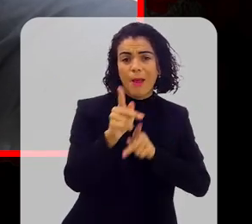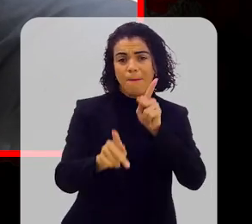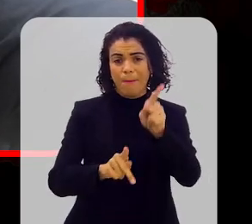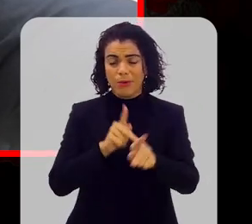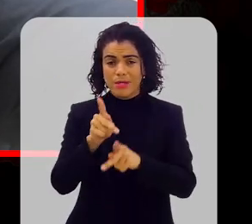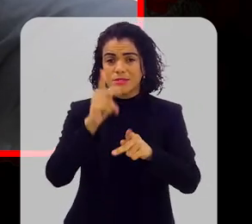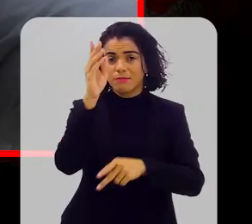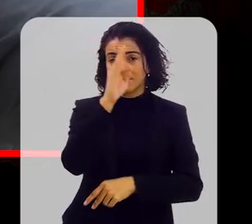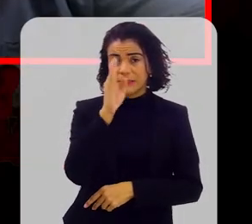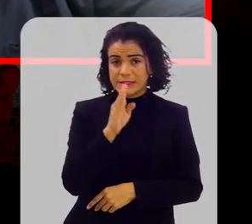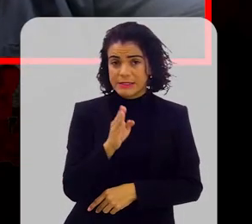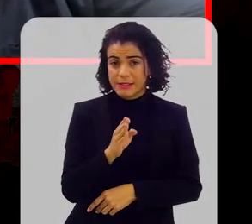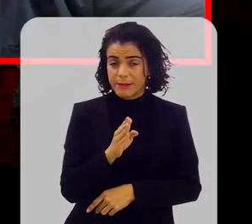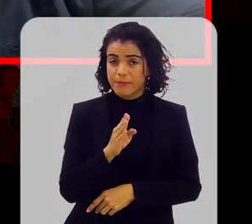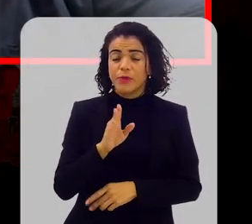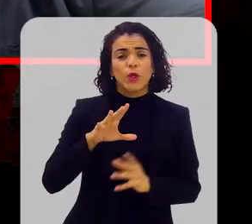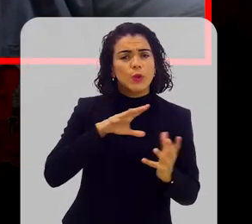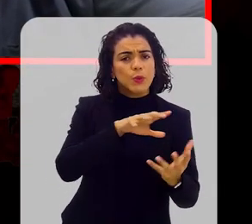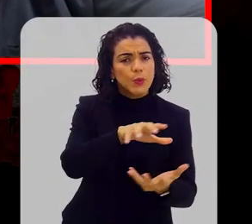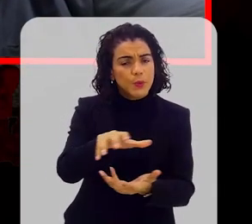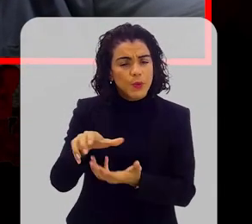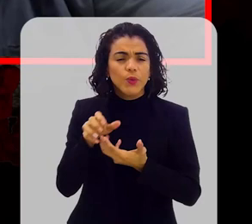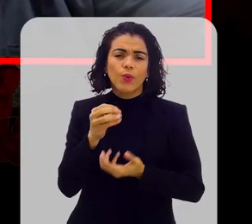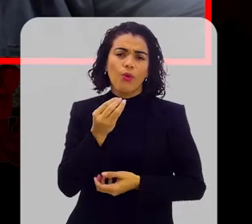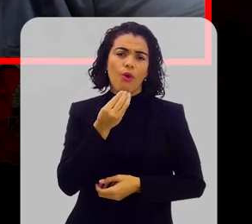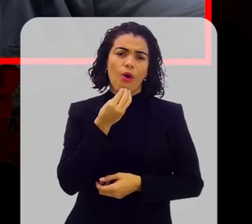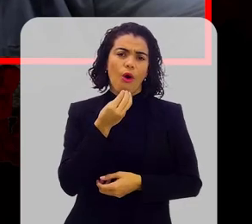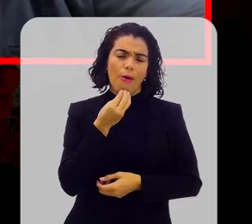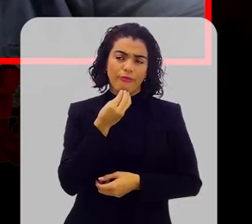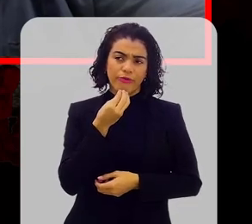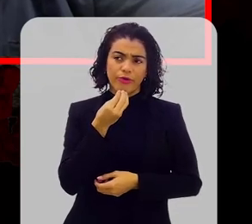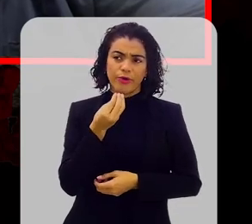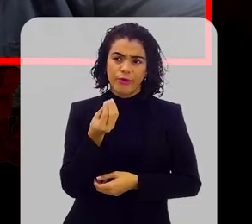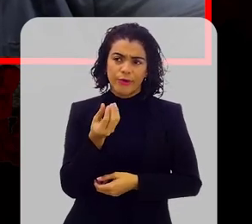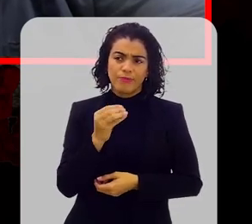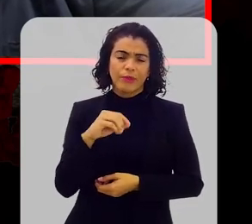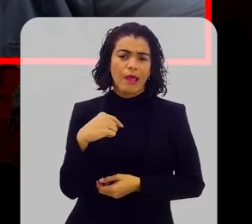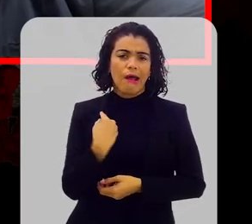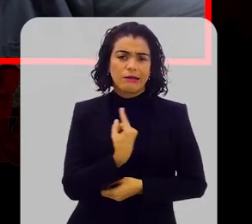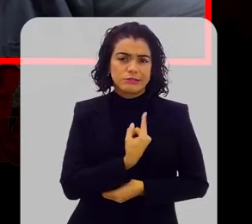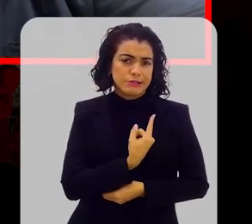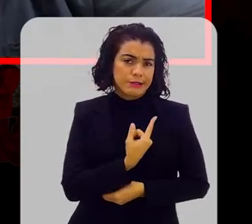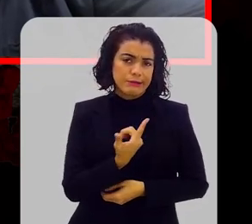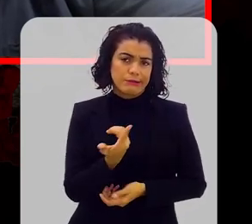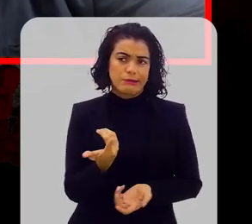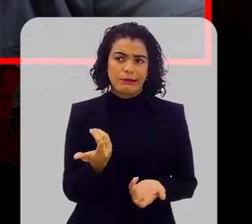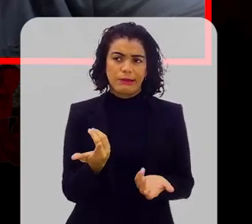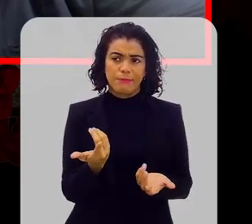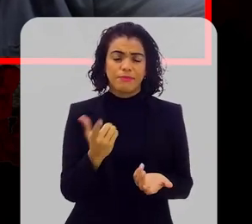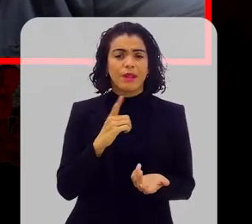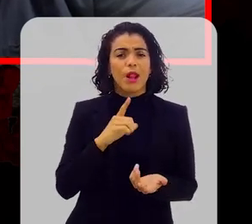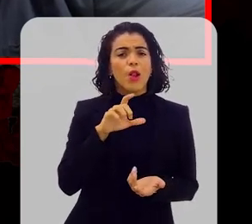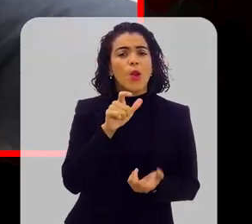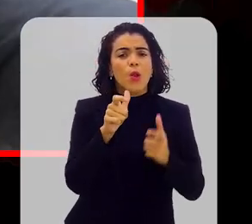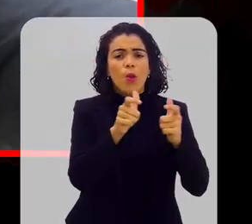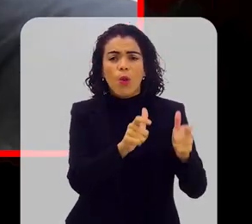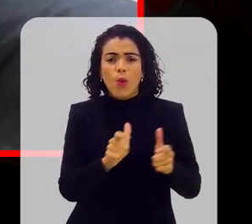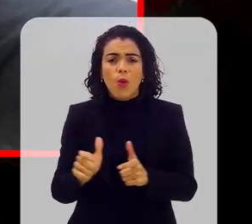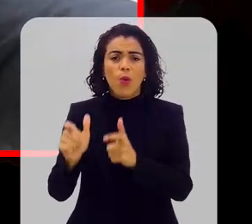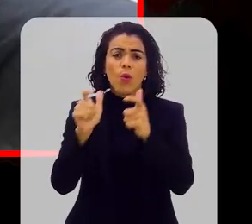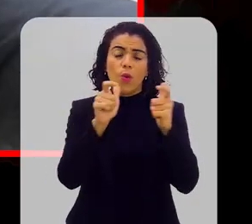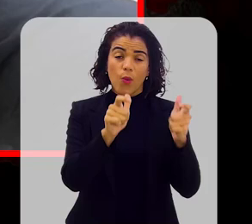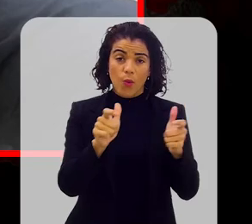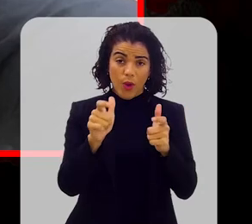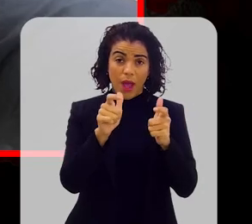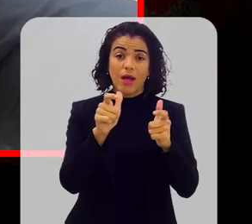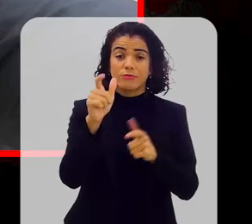brasileira. E no mundo todo, é óbvio que a gente tem um país continental, você vai ter alguns regiões do país que você vai ter uma